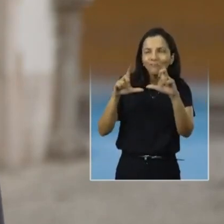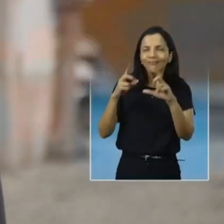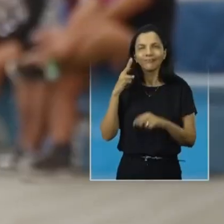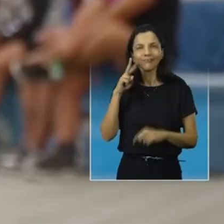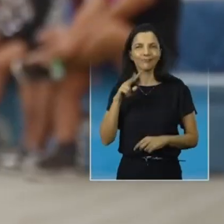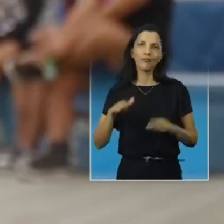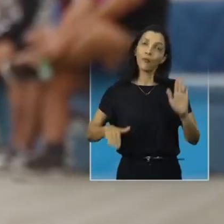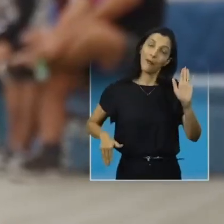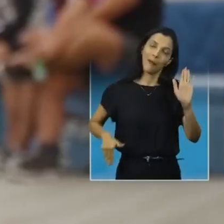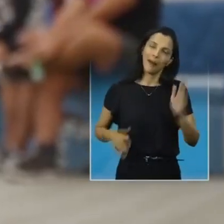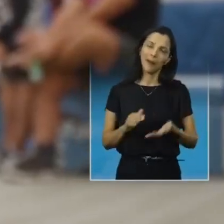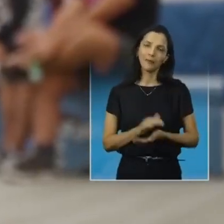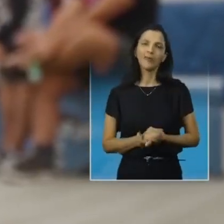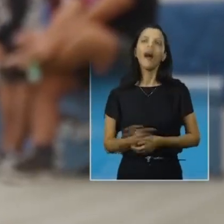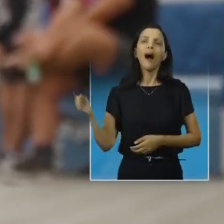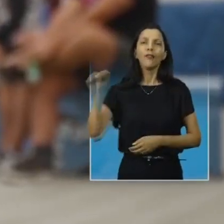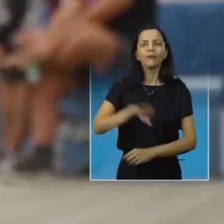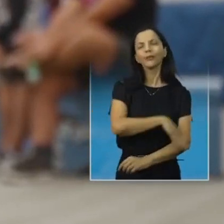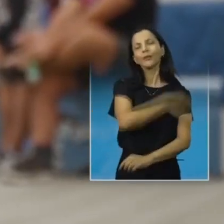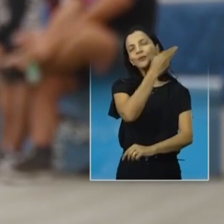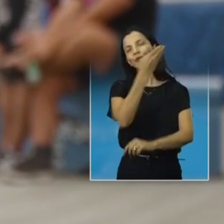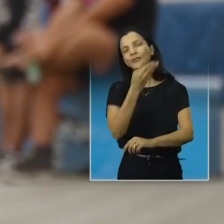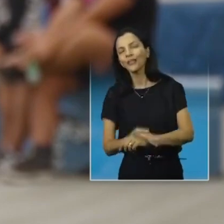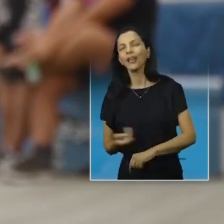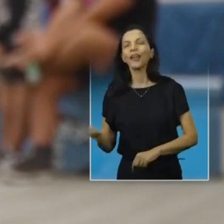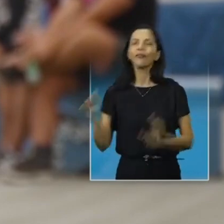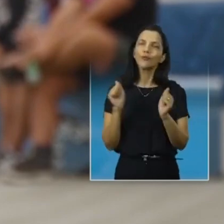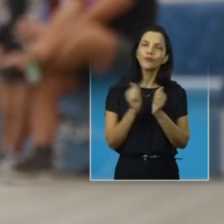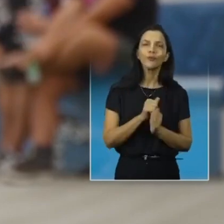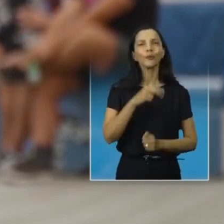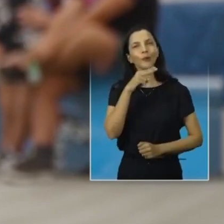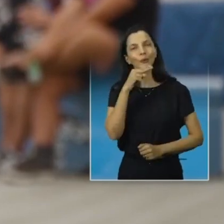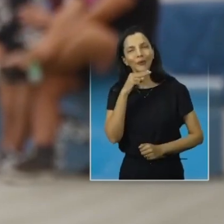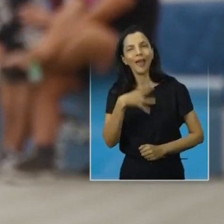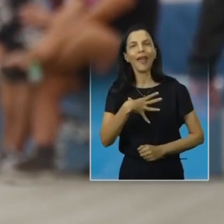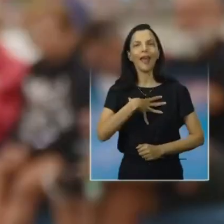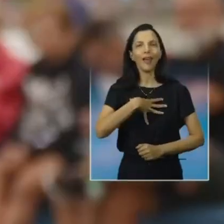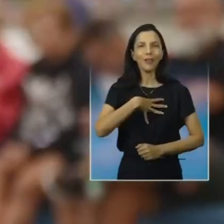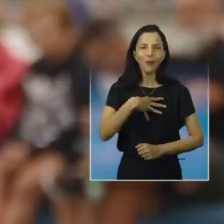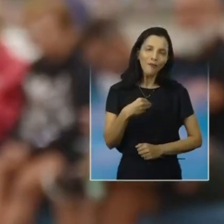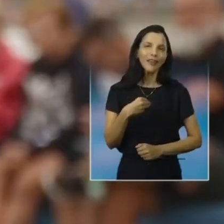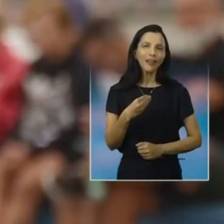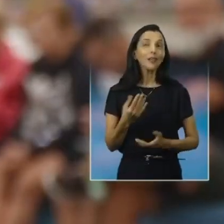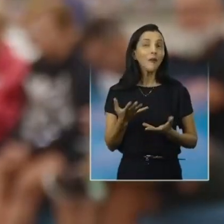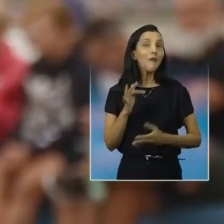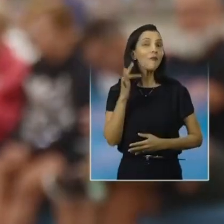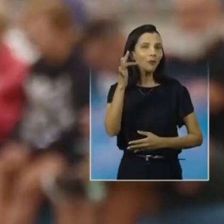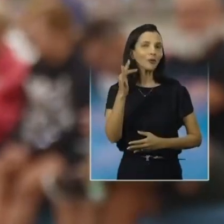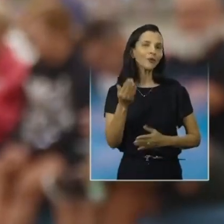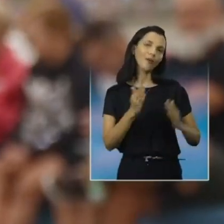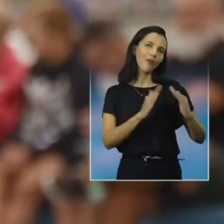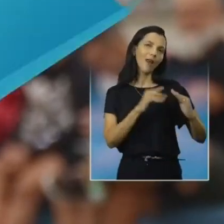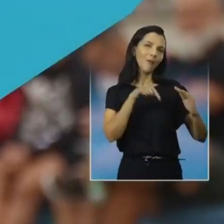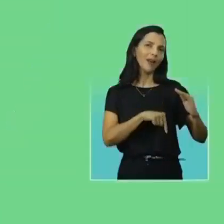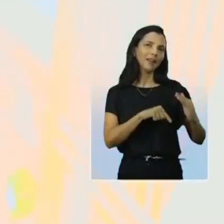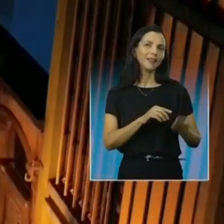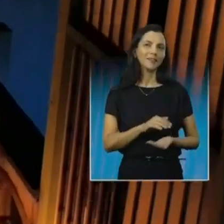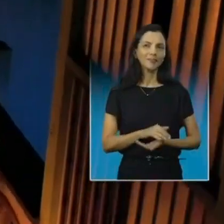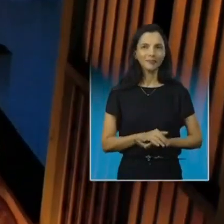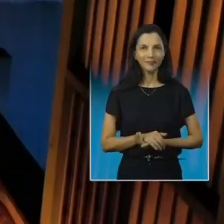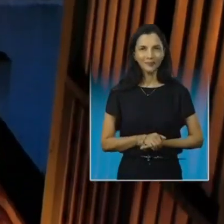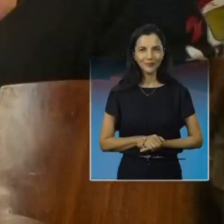praia. Eu venho bastante passar o dia, né? Aí eu trago neto, trago filho e também pretendo ir morar aqui com o tempo.